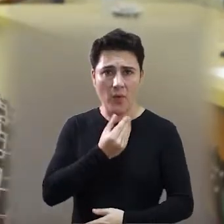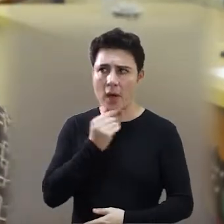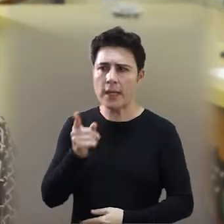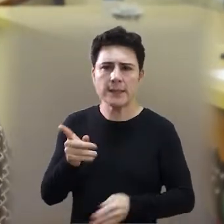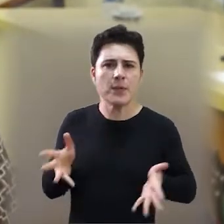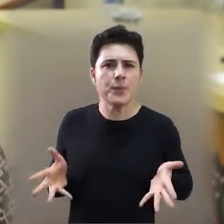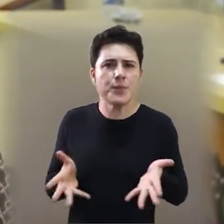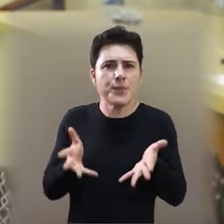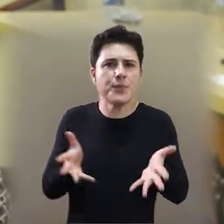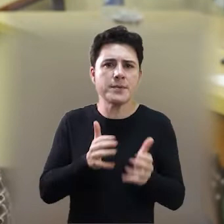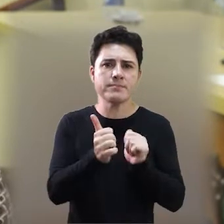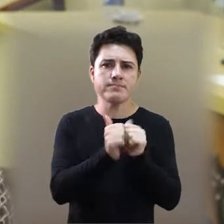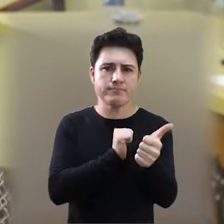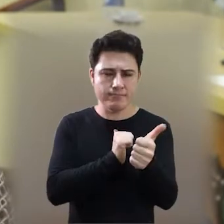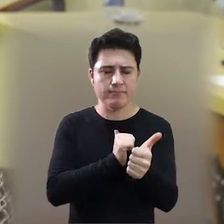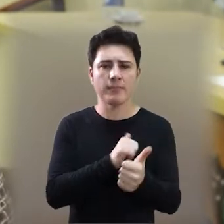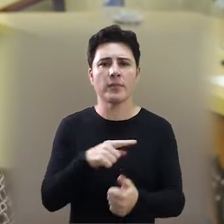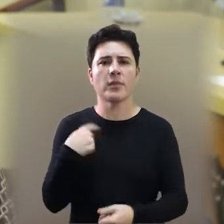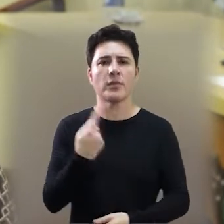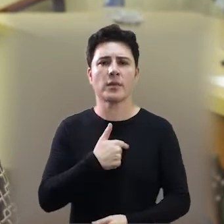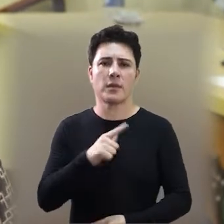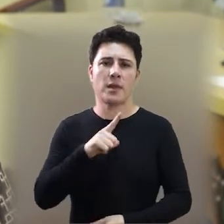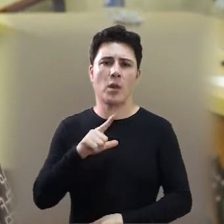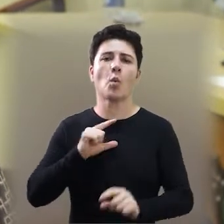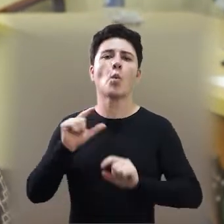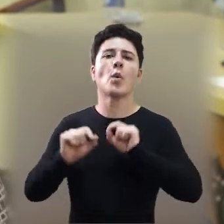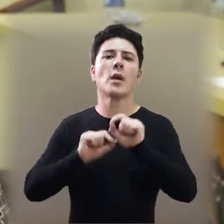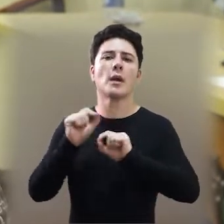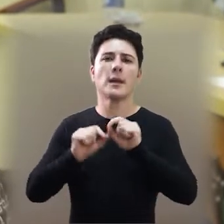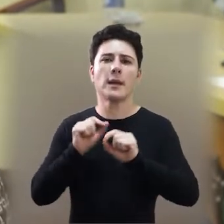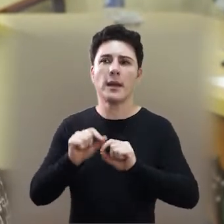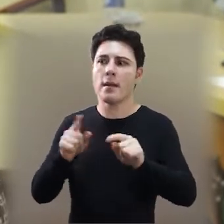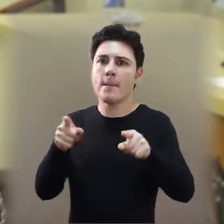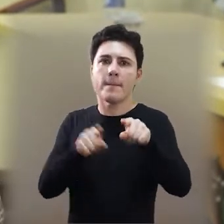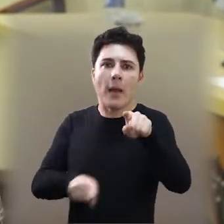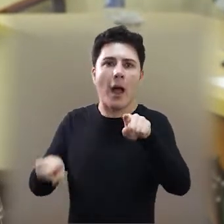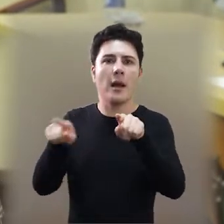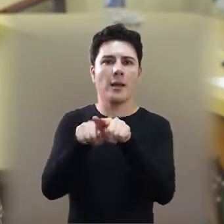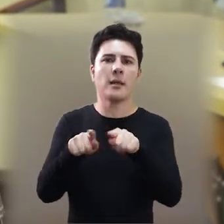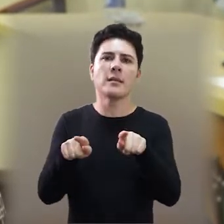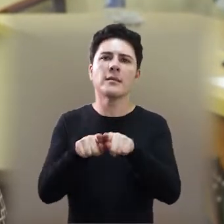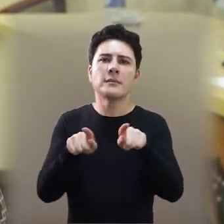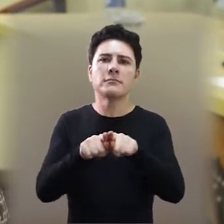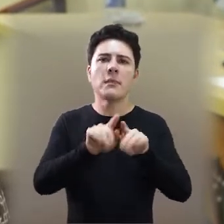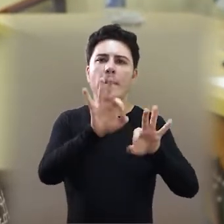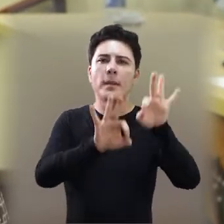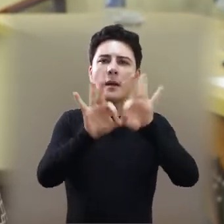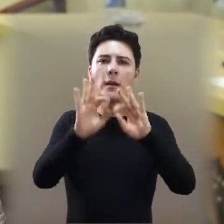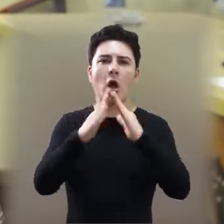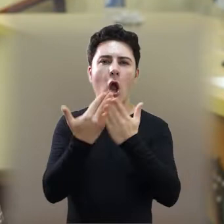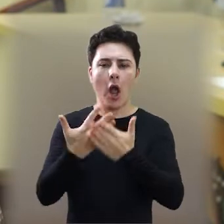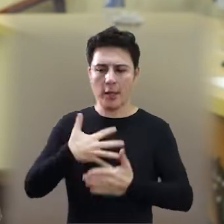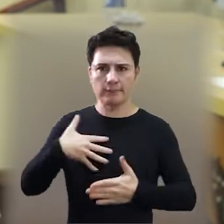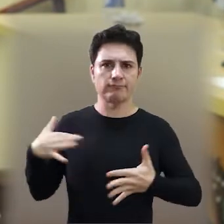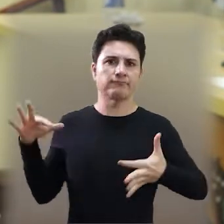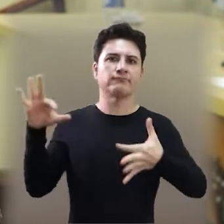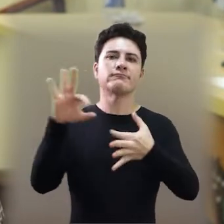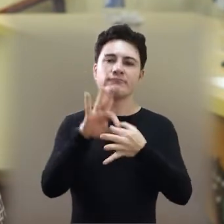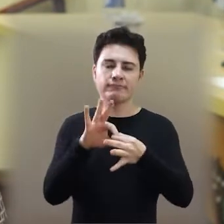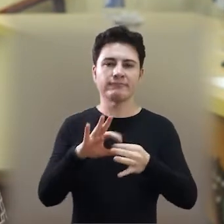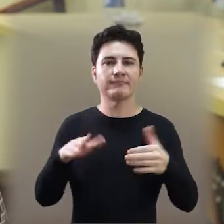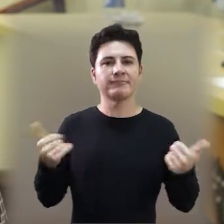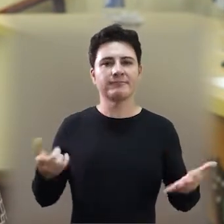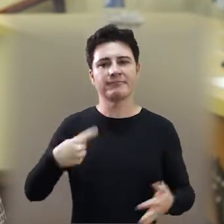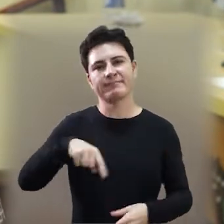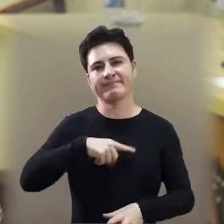pessoa que é um incentivador do esporte, né? Nós temos grande parceria, grandes projetos com o SESI,